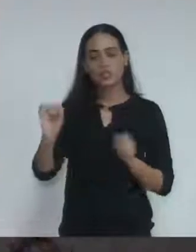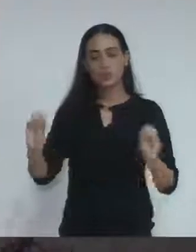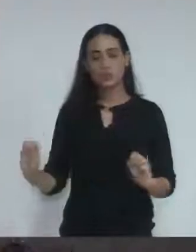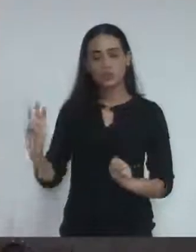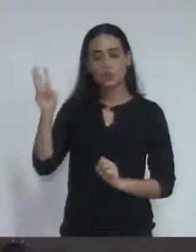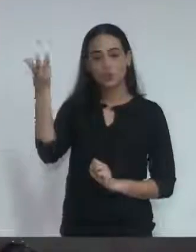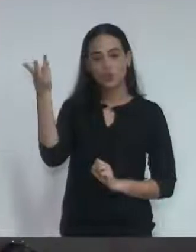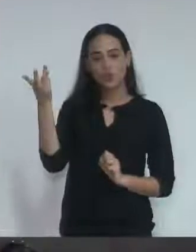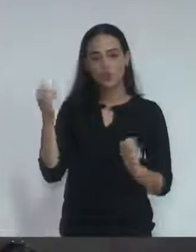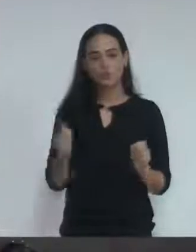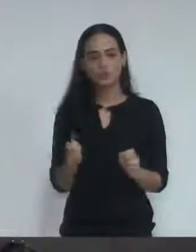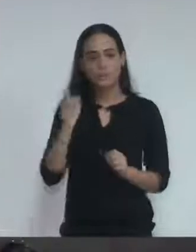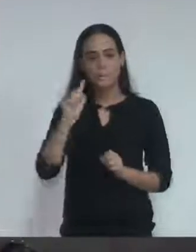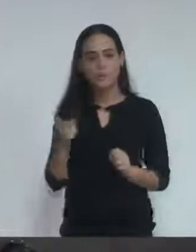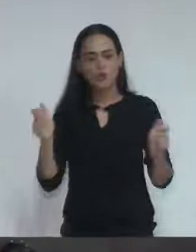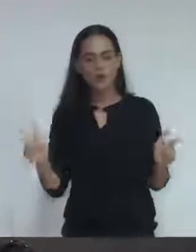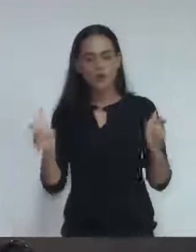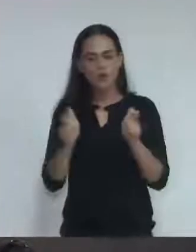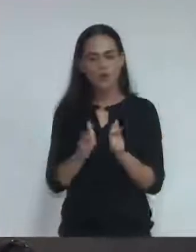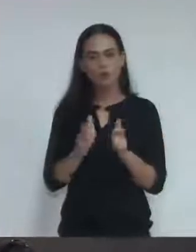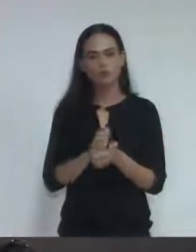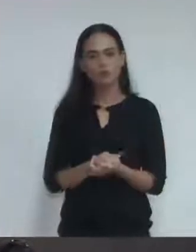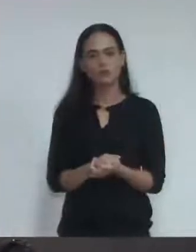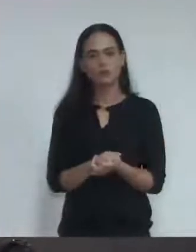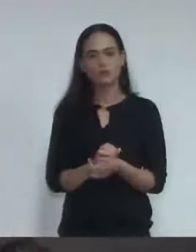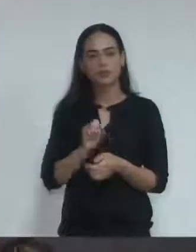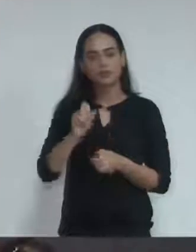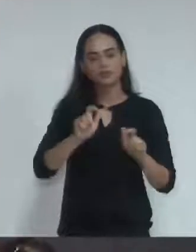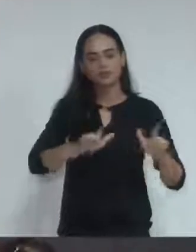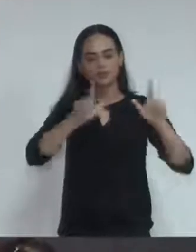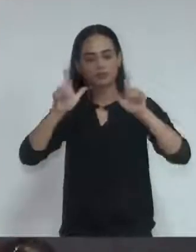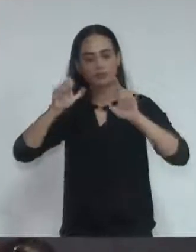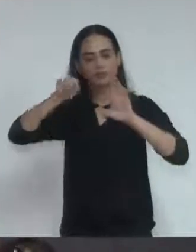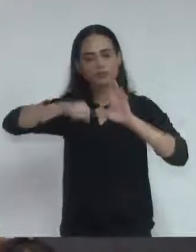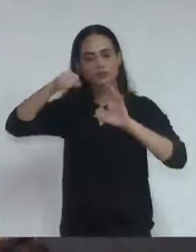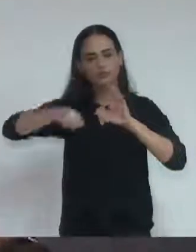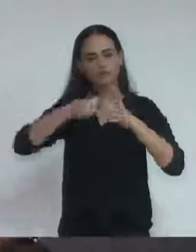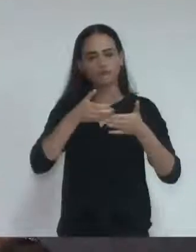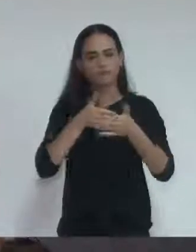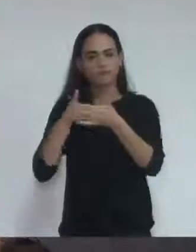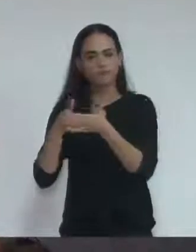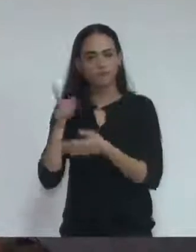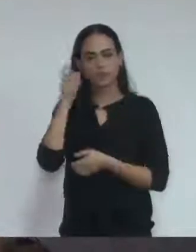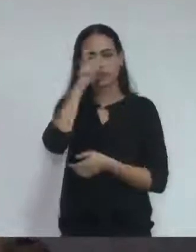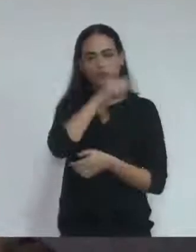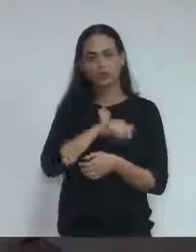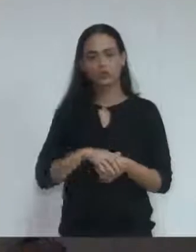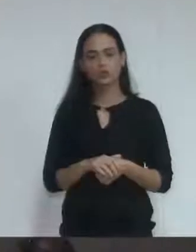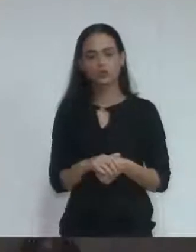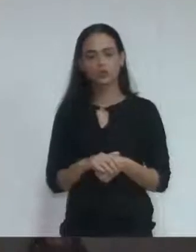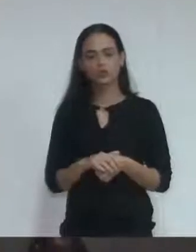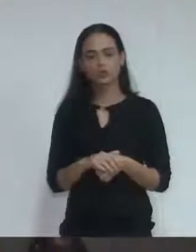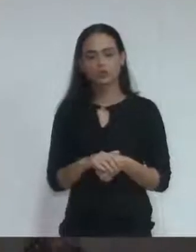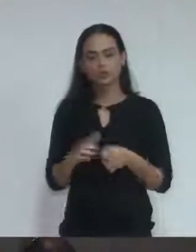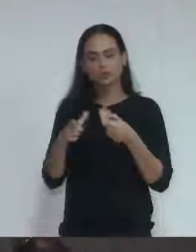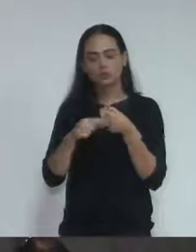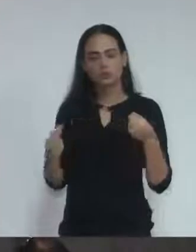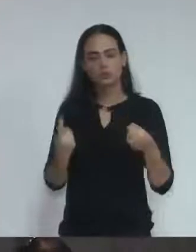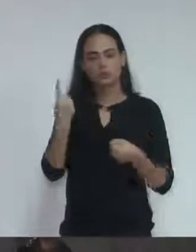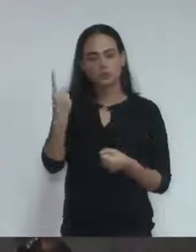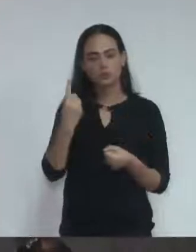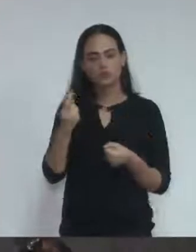menor que mil pessoas e na impossibilidade de exibição de vídeos, conforme previsto no artigo 1º, a empresa organizadora,